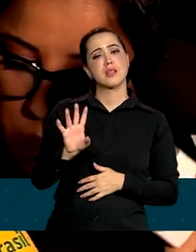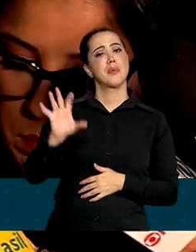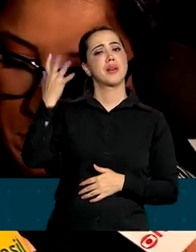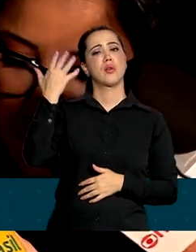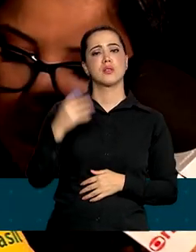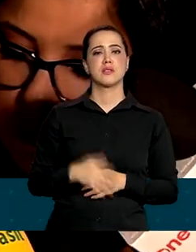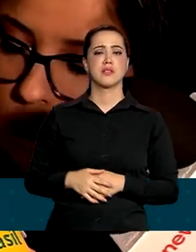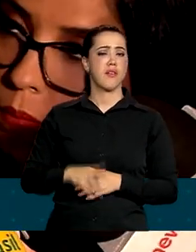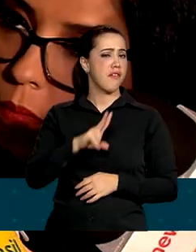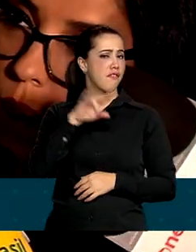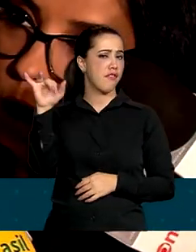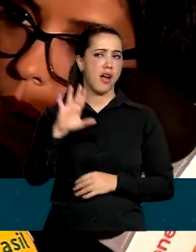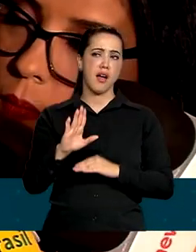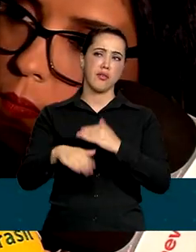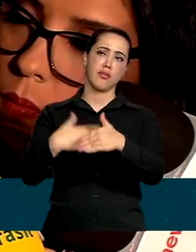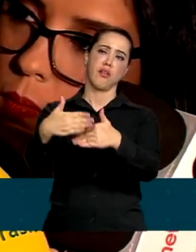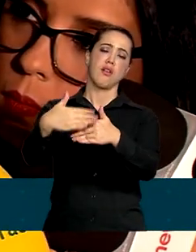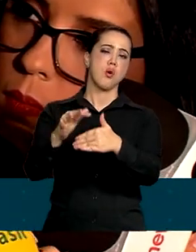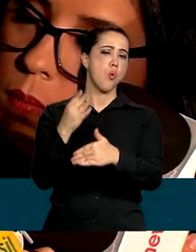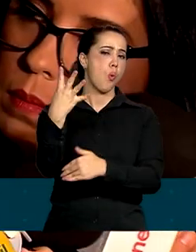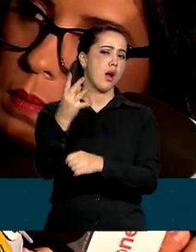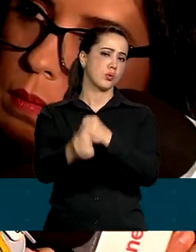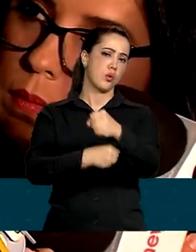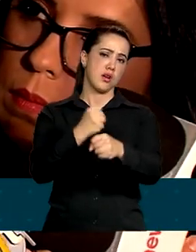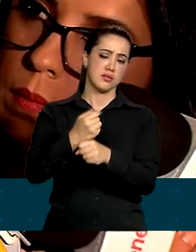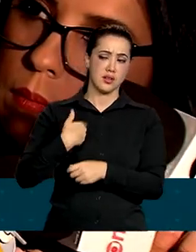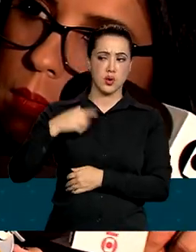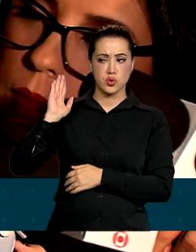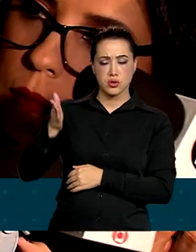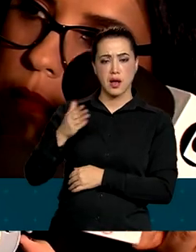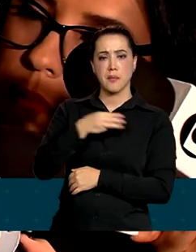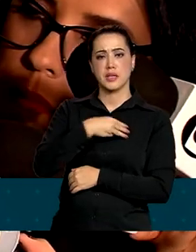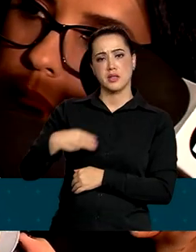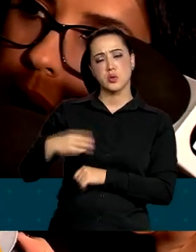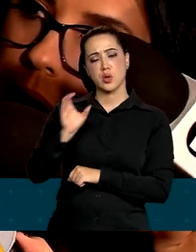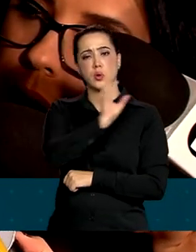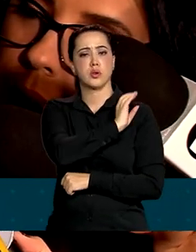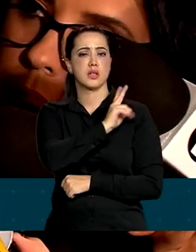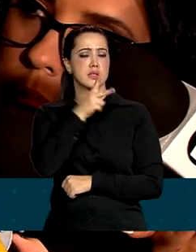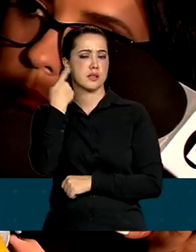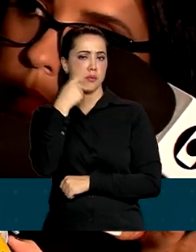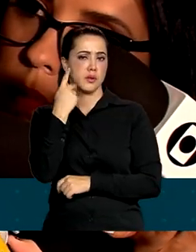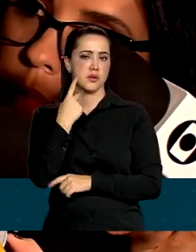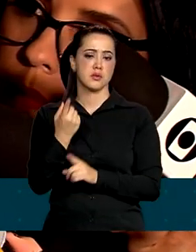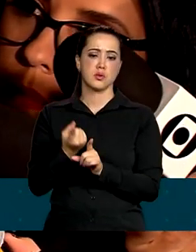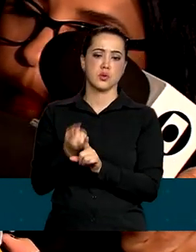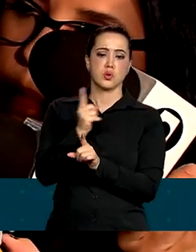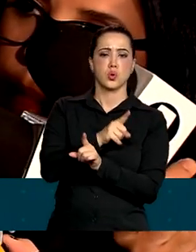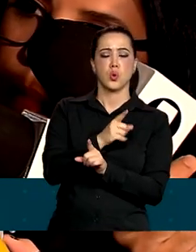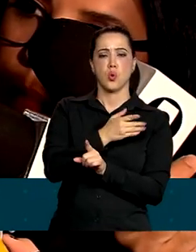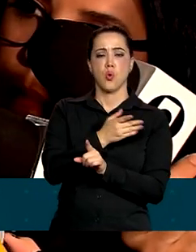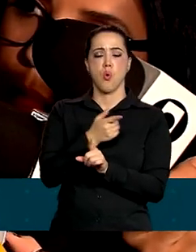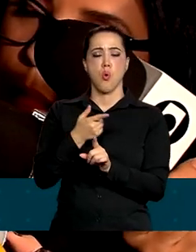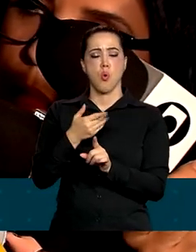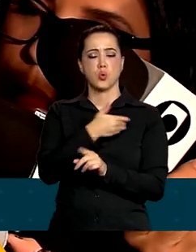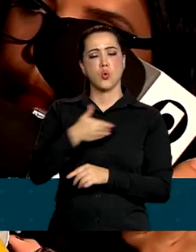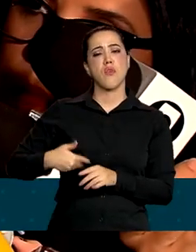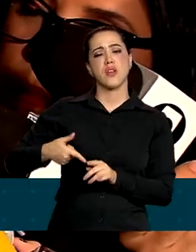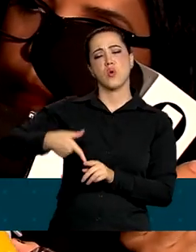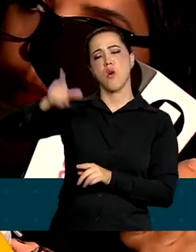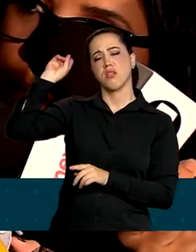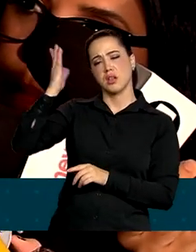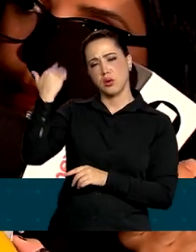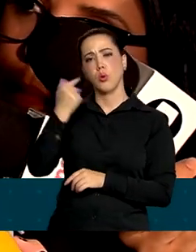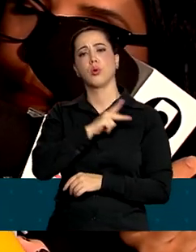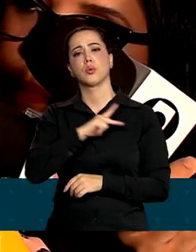acontecer ao longo dos quatro anos, tá certo? Eu já fui ministro da coordenação política num outro governo do presidente Lula. Quando fui ministro